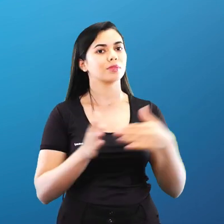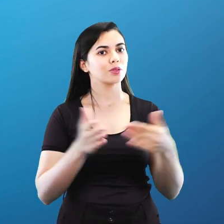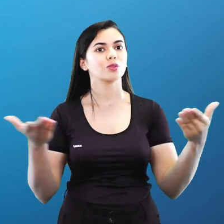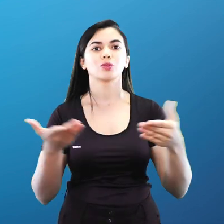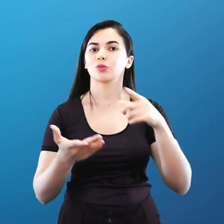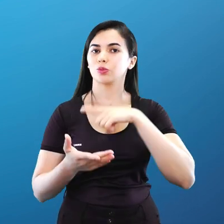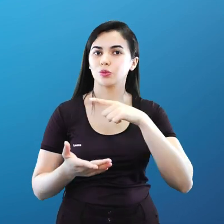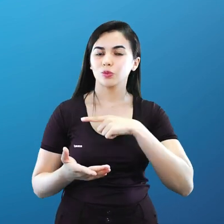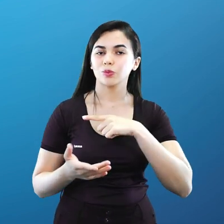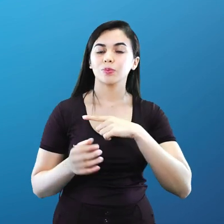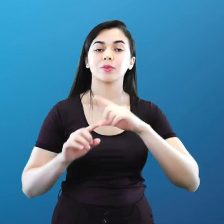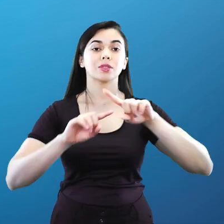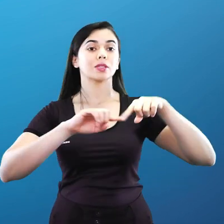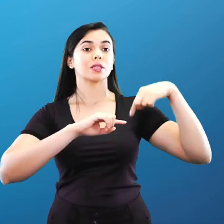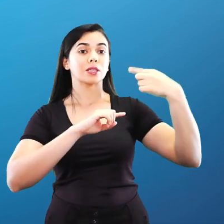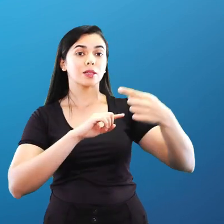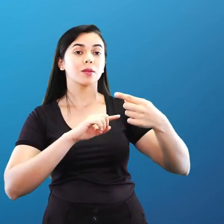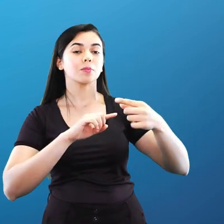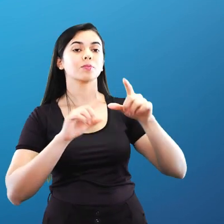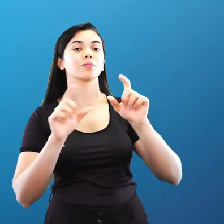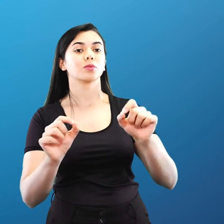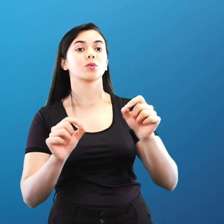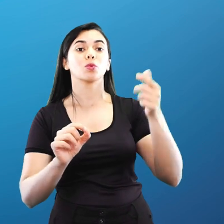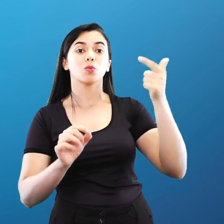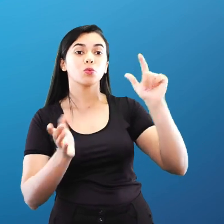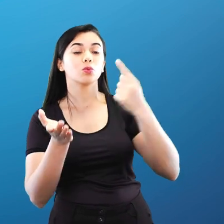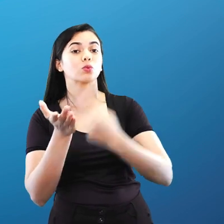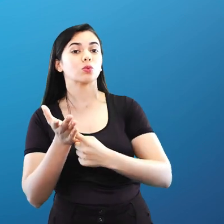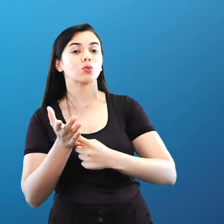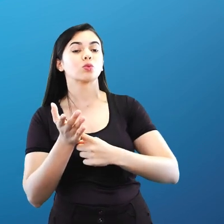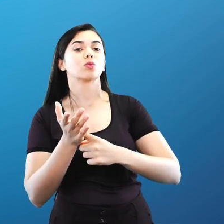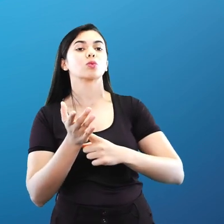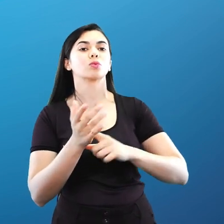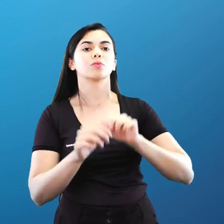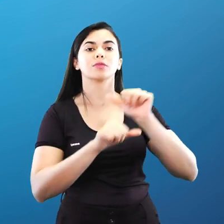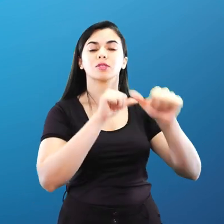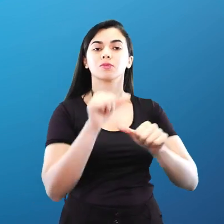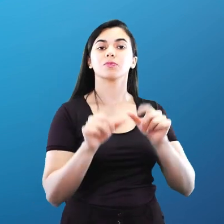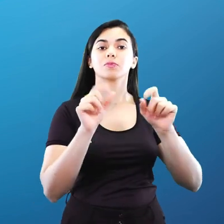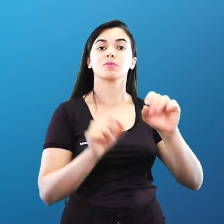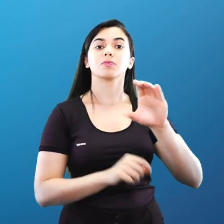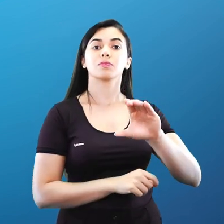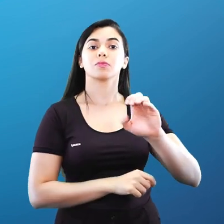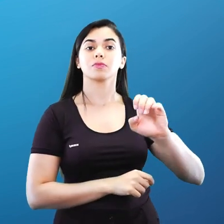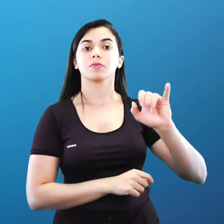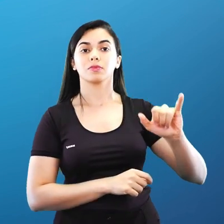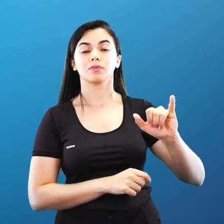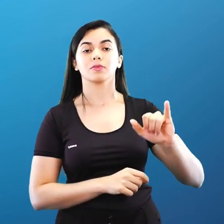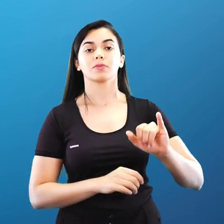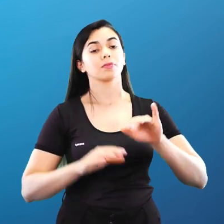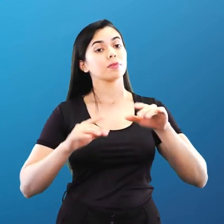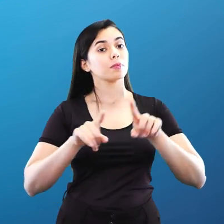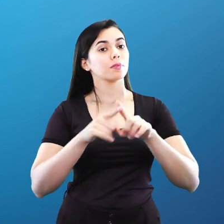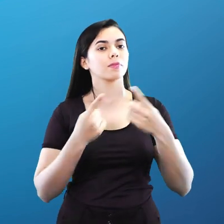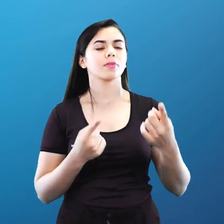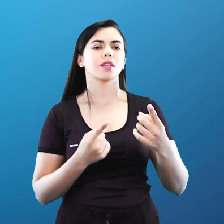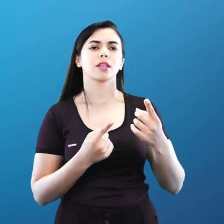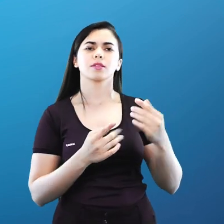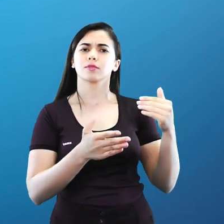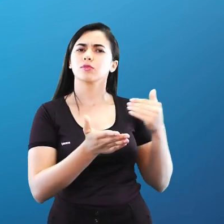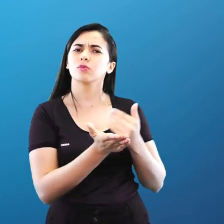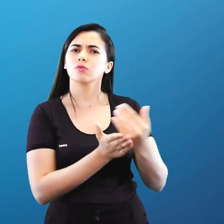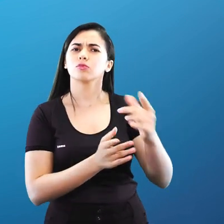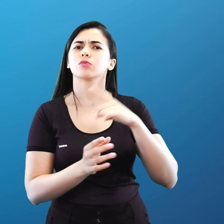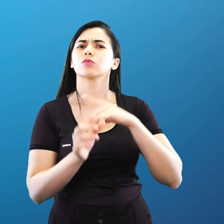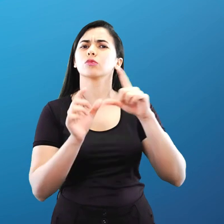dos Estados Independentes, ainda liderada pela Rússia, mas de princípio, de início, né, a gente tinha, olha só a diferença,